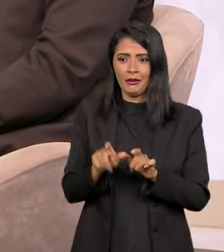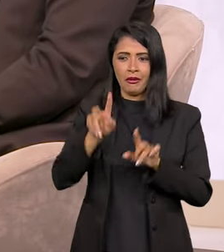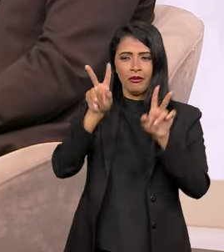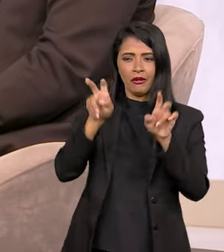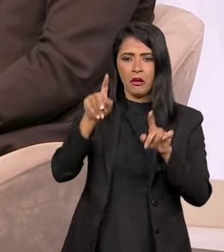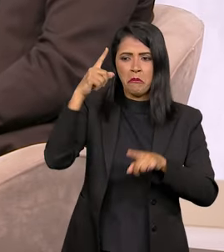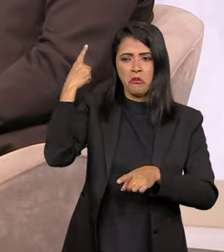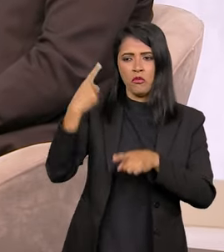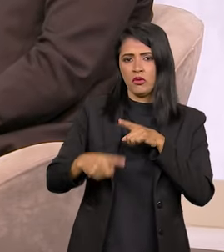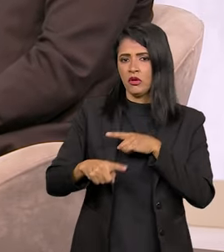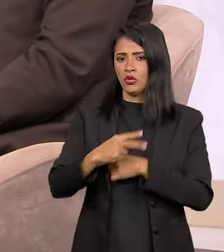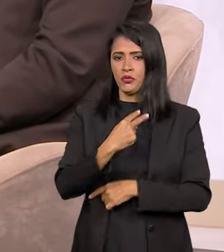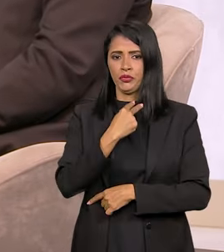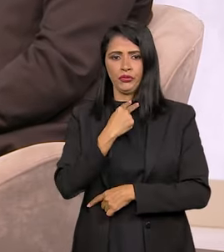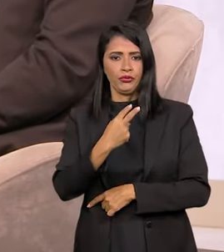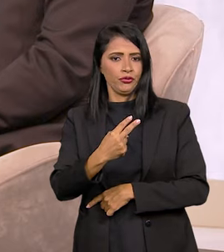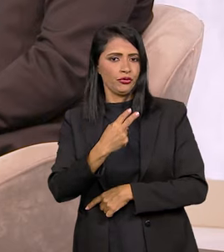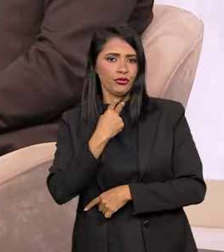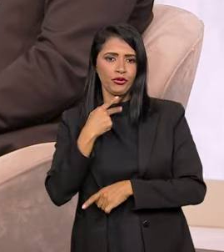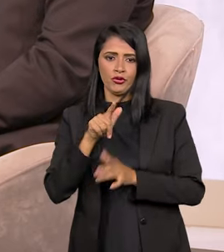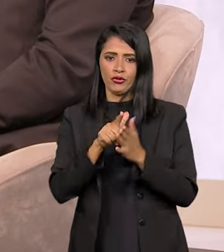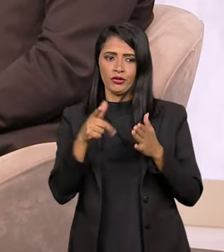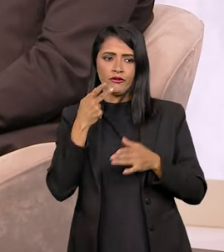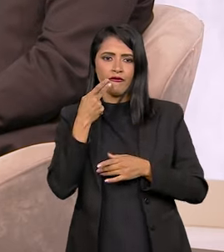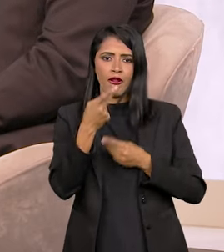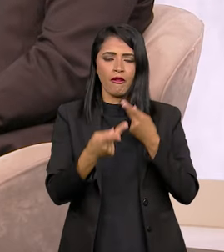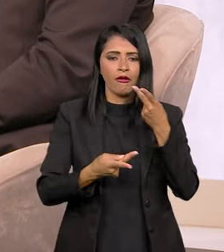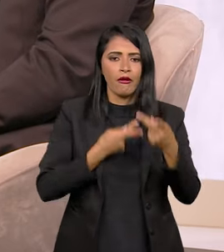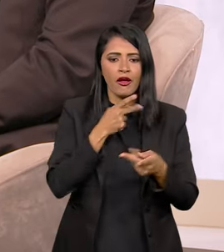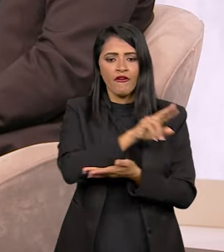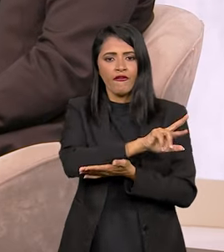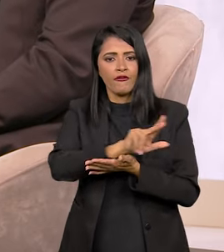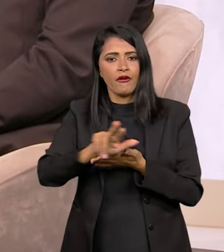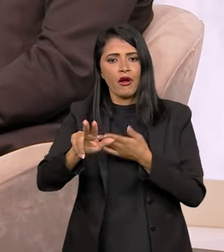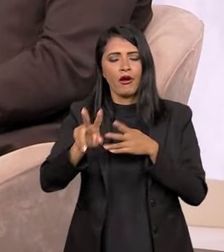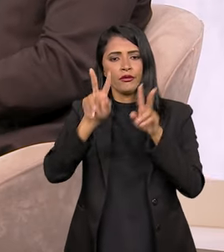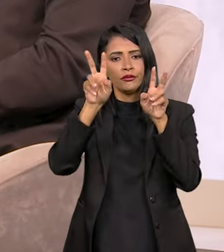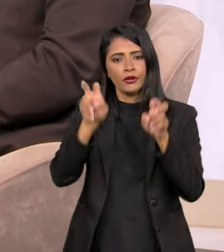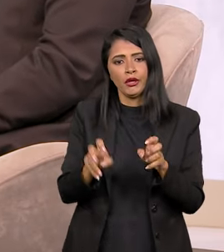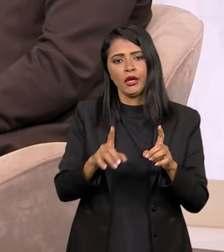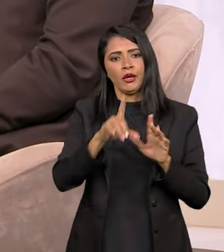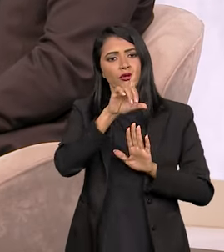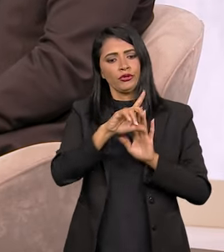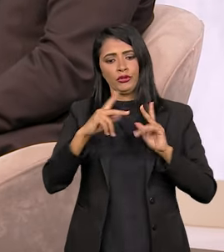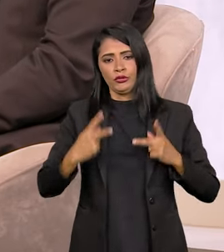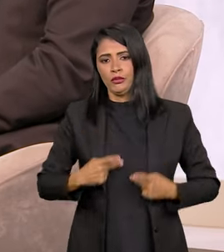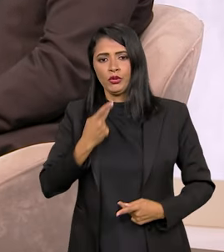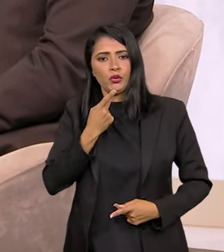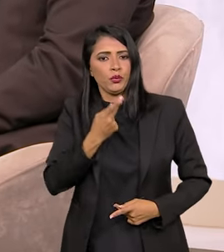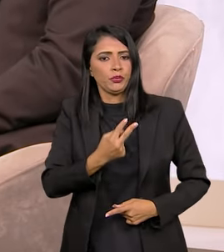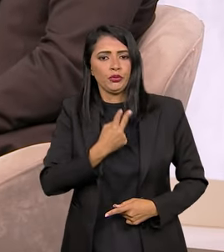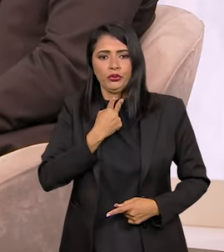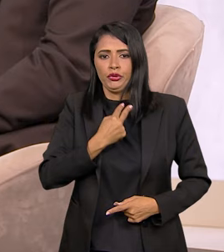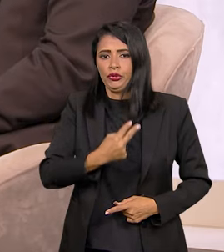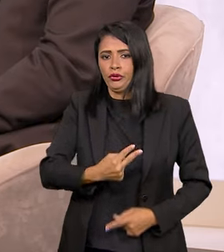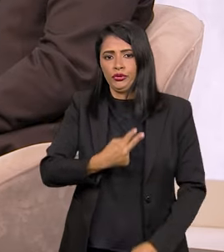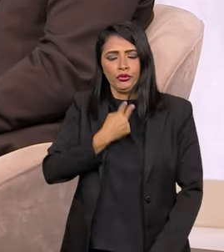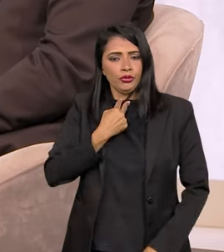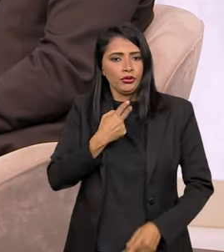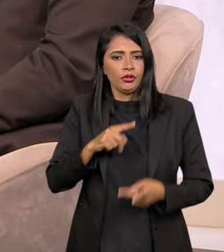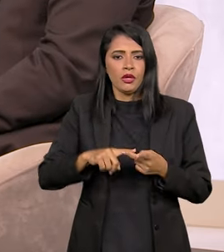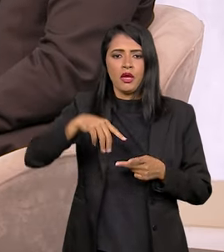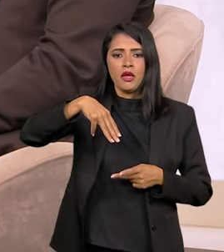proibidos, que não podiam ser tratados pelo jornalismo. Vários temas, né? Direitos humanos não podiam ser